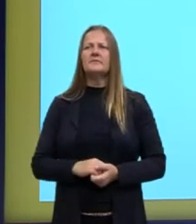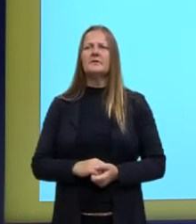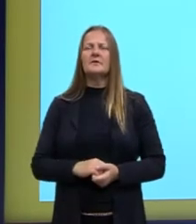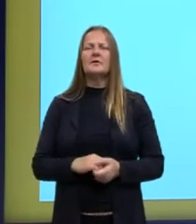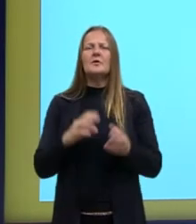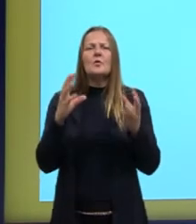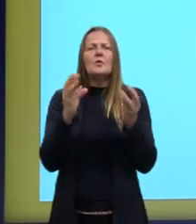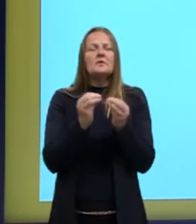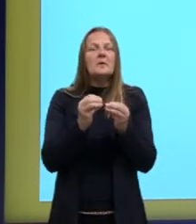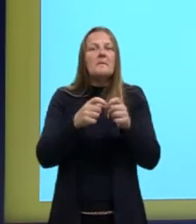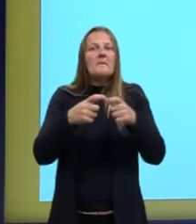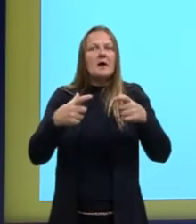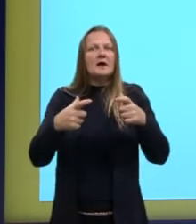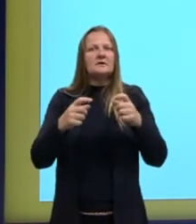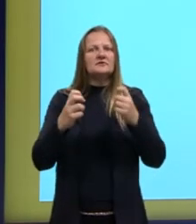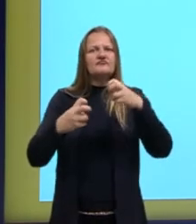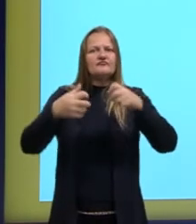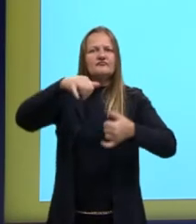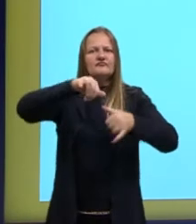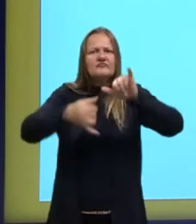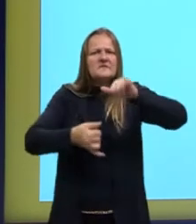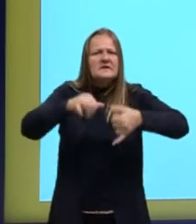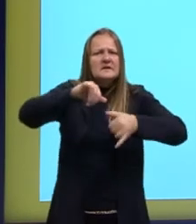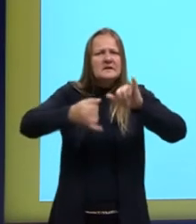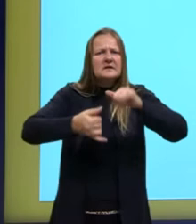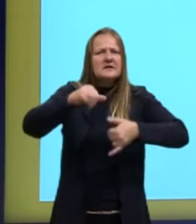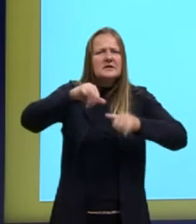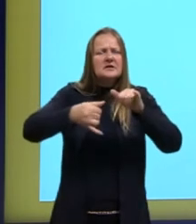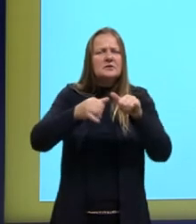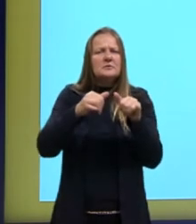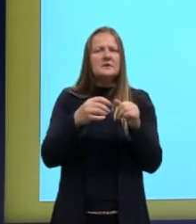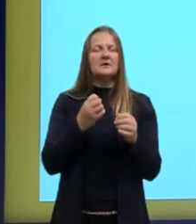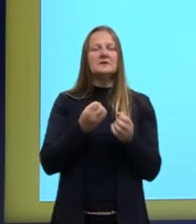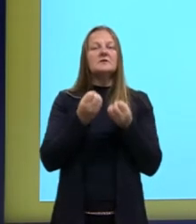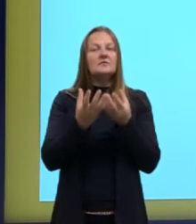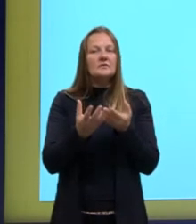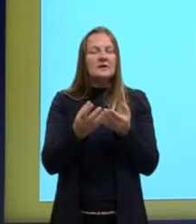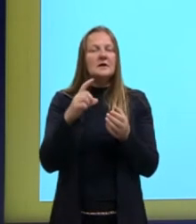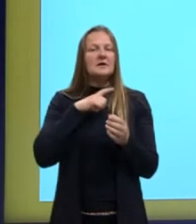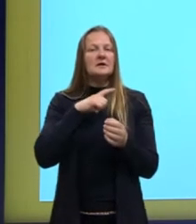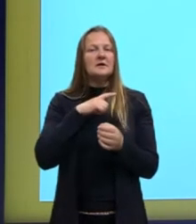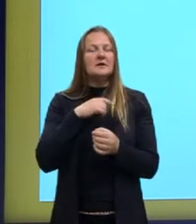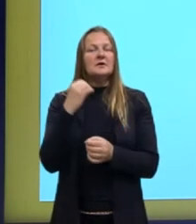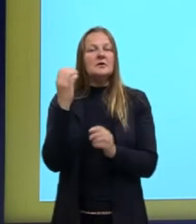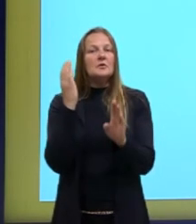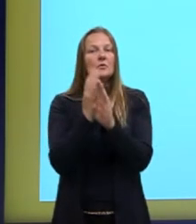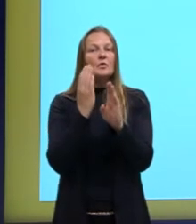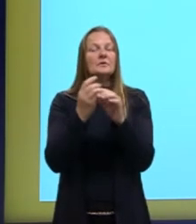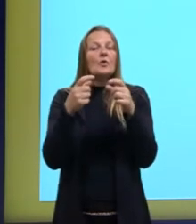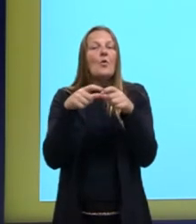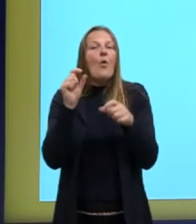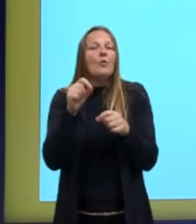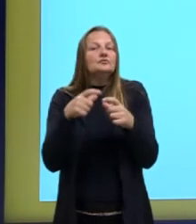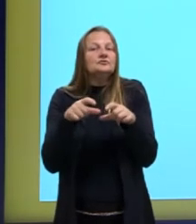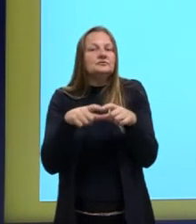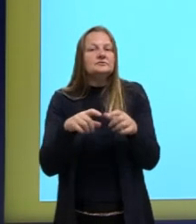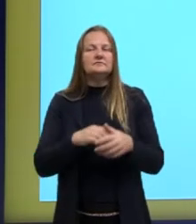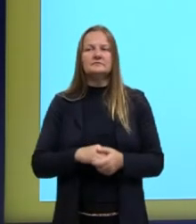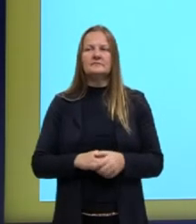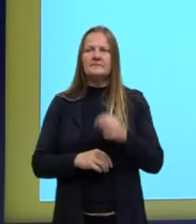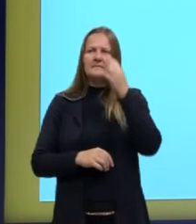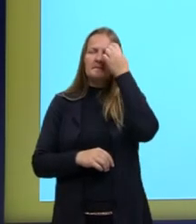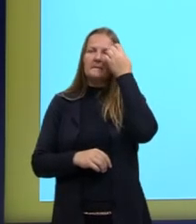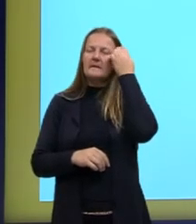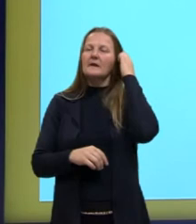Concentrações mais elevadas dos compostos citados são encontrados em... Então, aonde